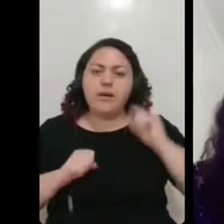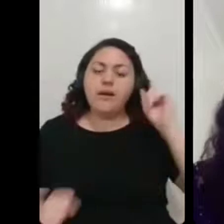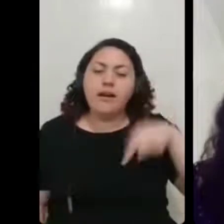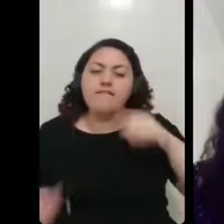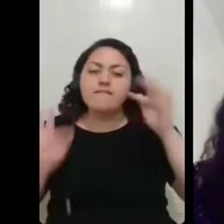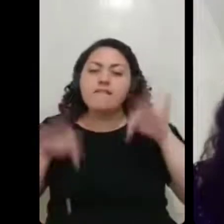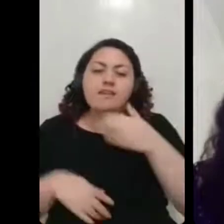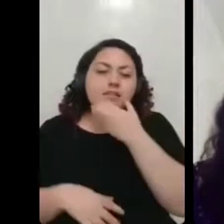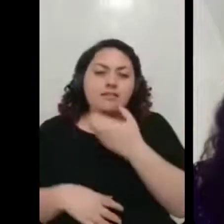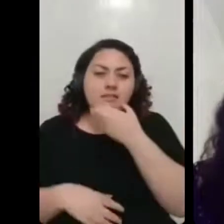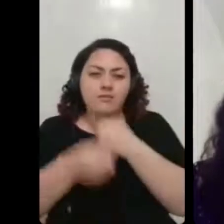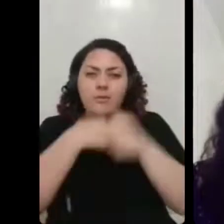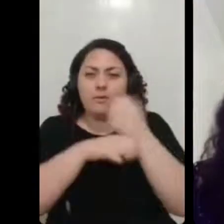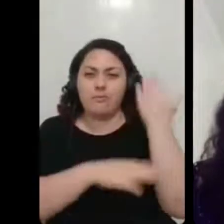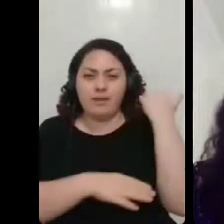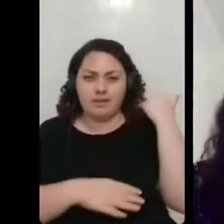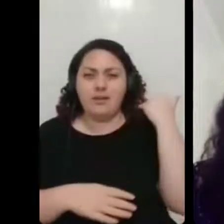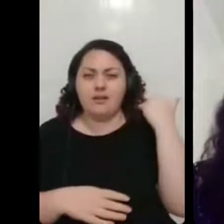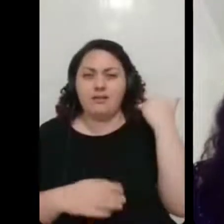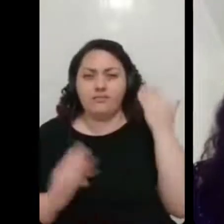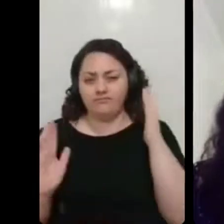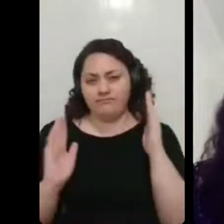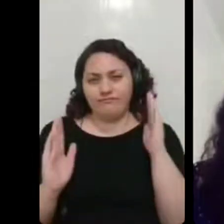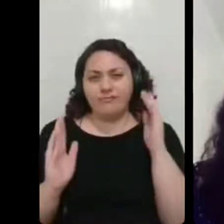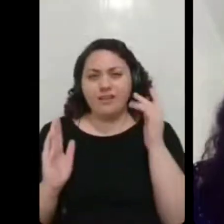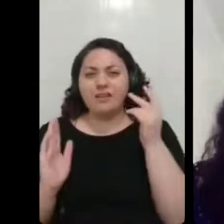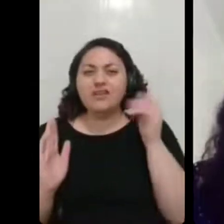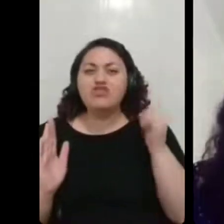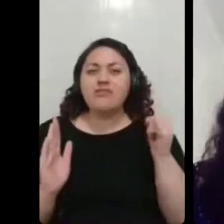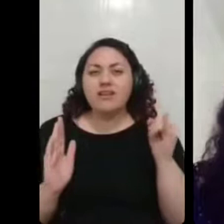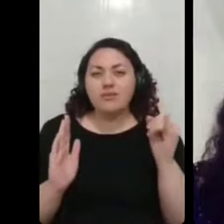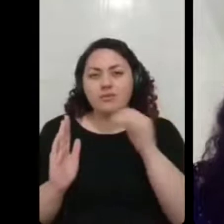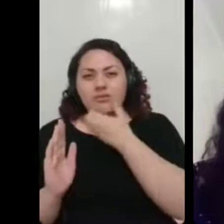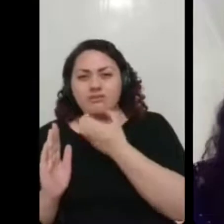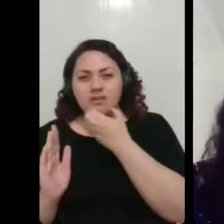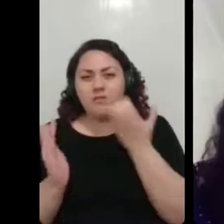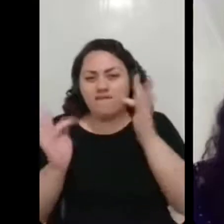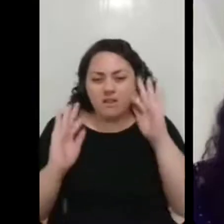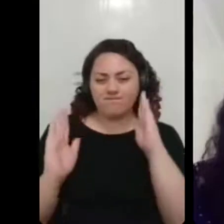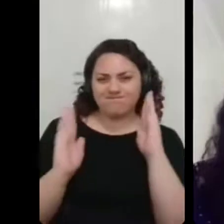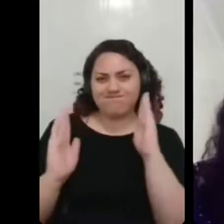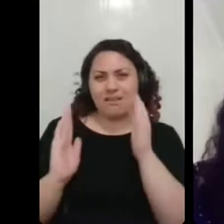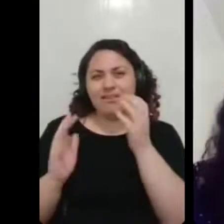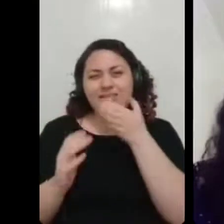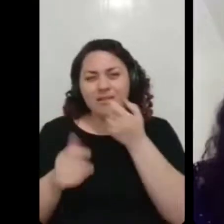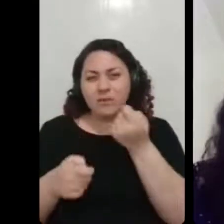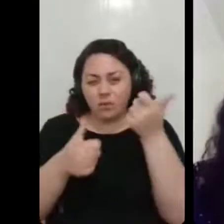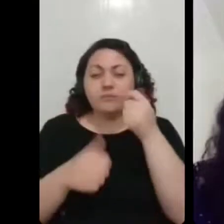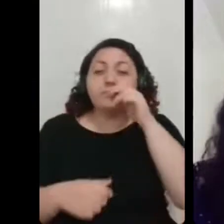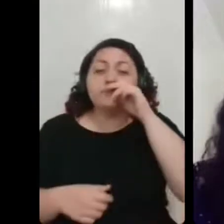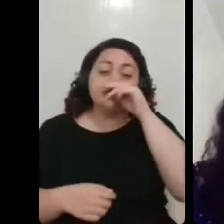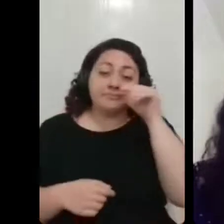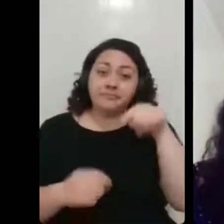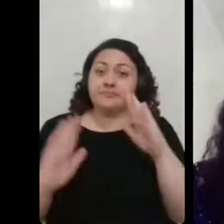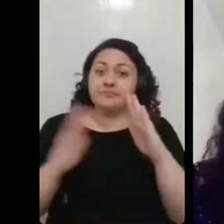nas duas primeiras semanas de janeiro, ali, e foi um momento bem difícil, porque a minha mãe teve